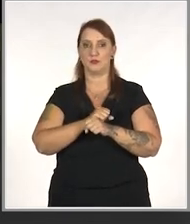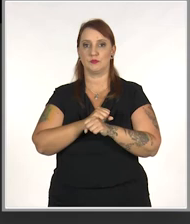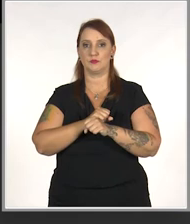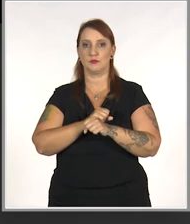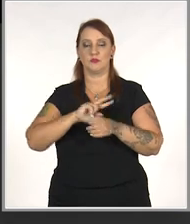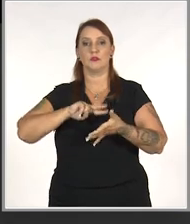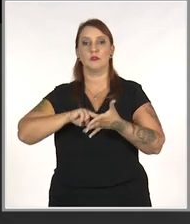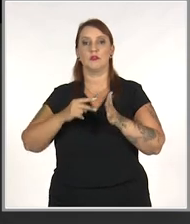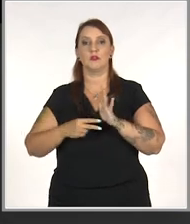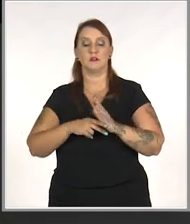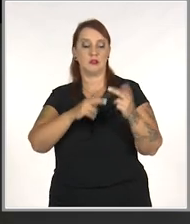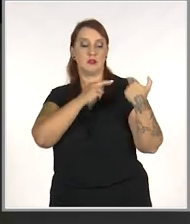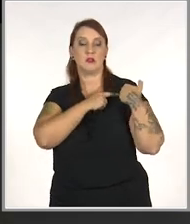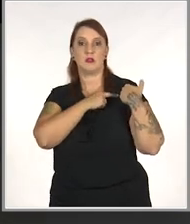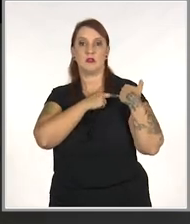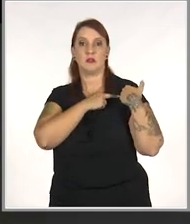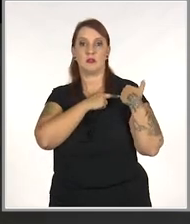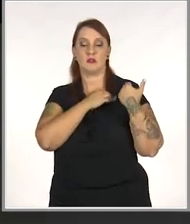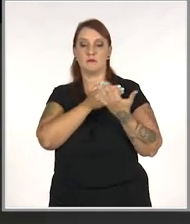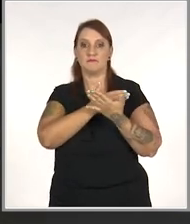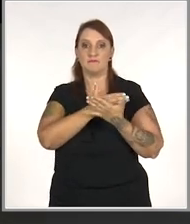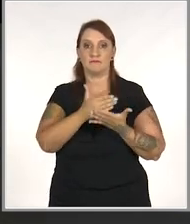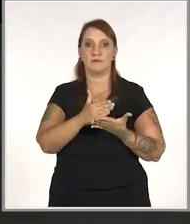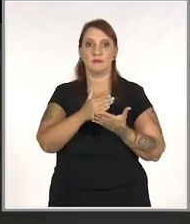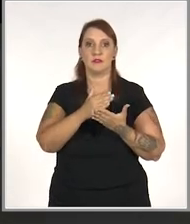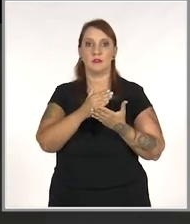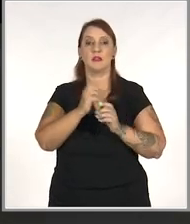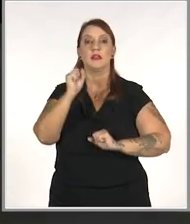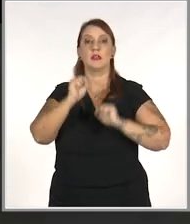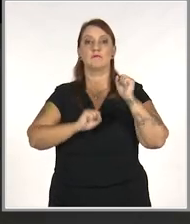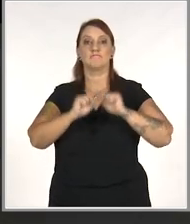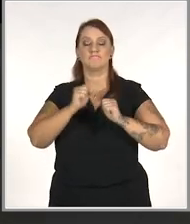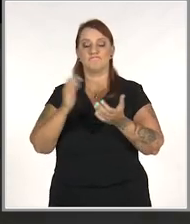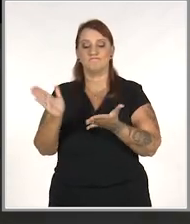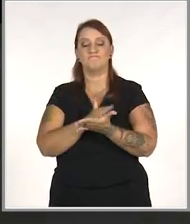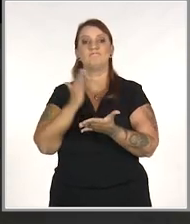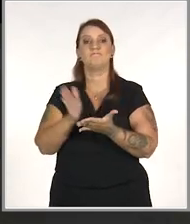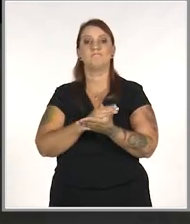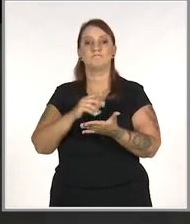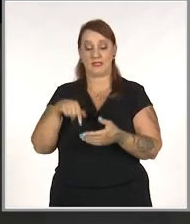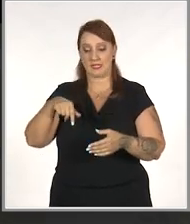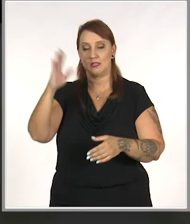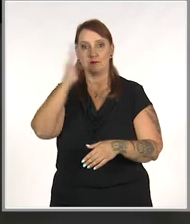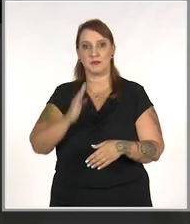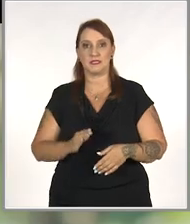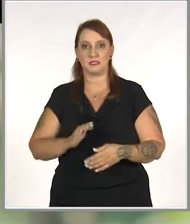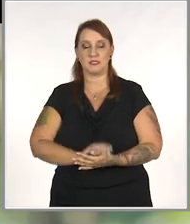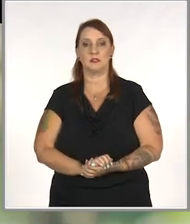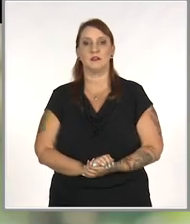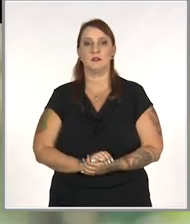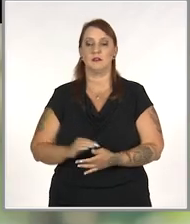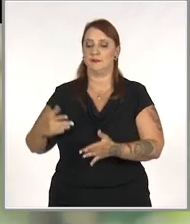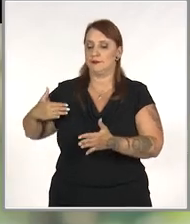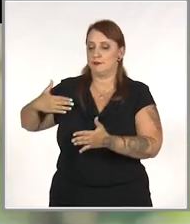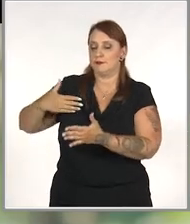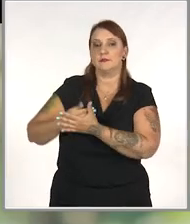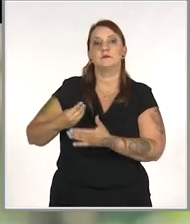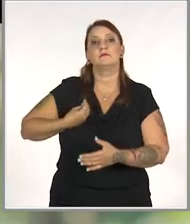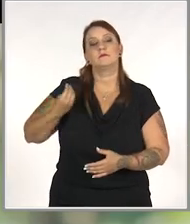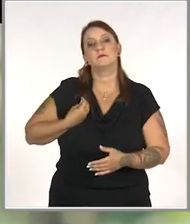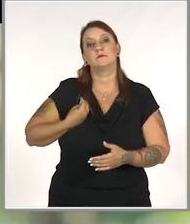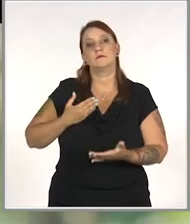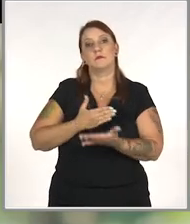considerado o responsável pelo renascimento da chamada indústria de revistas customizadas no país. Sua trajetória